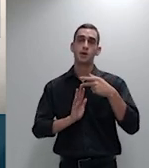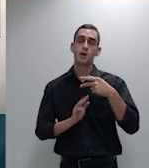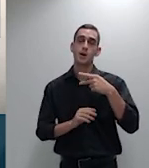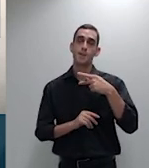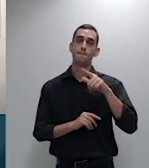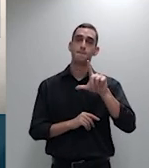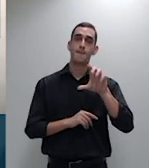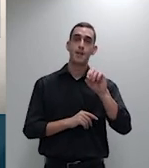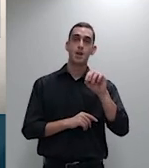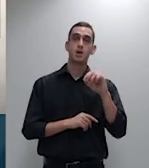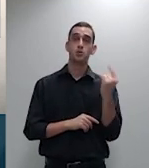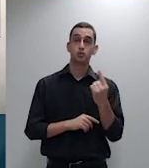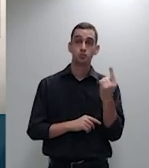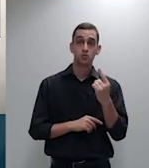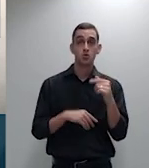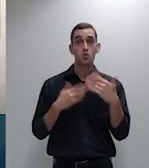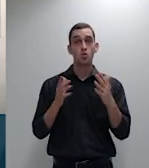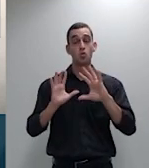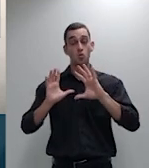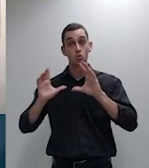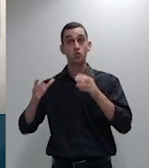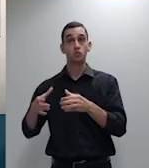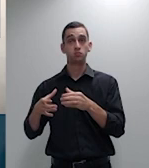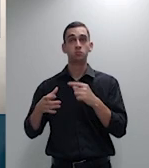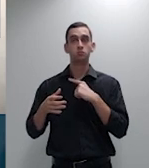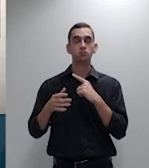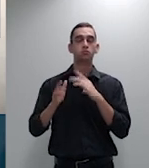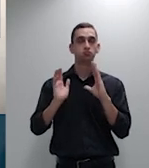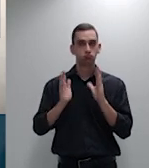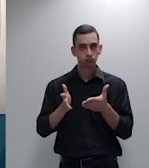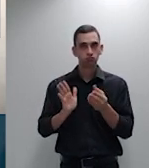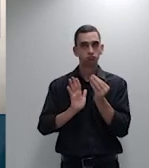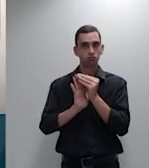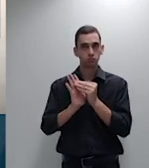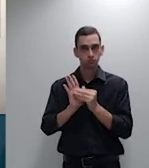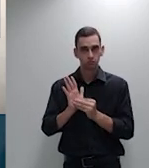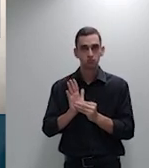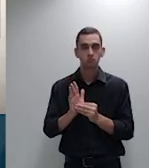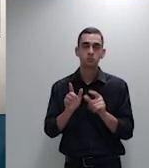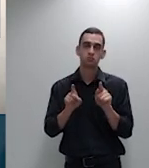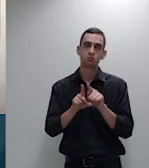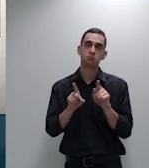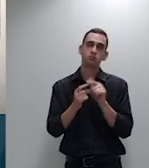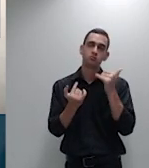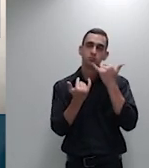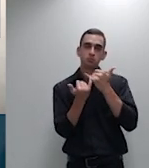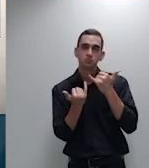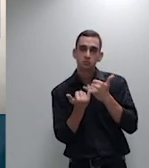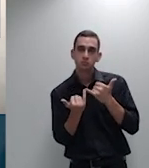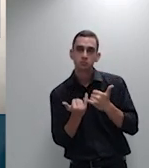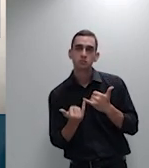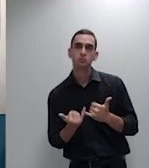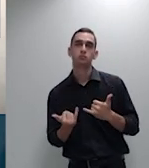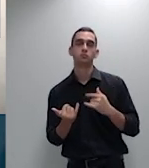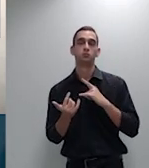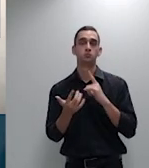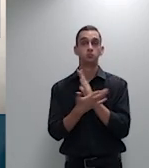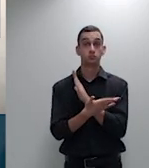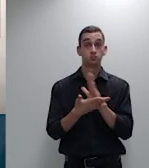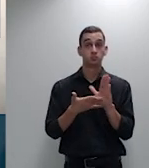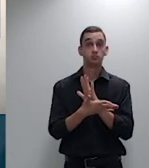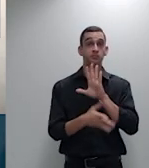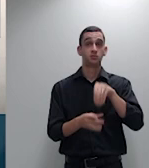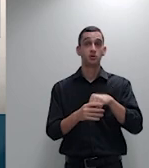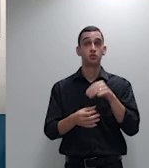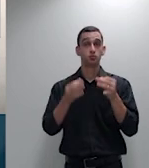coletivos diante da similitude de circunstâncias jurídicas eu citaria aqui